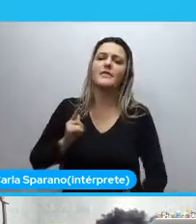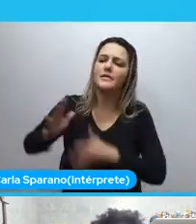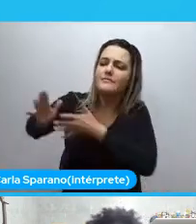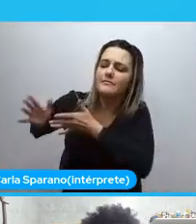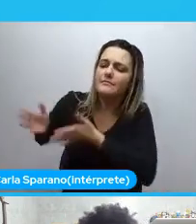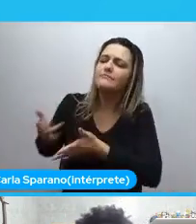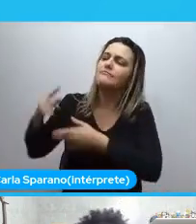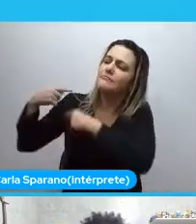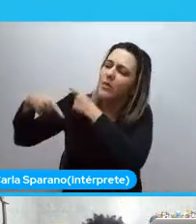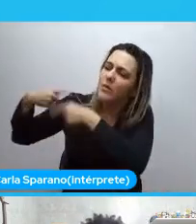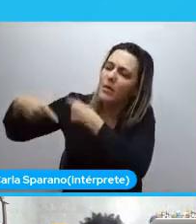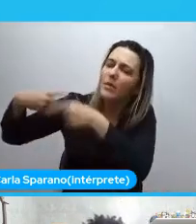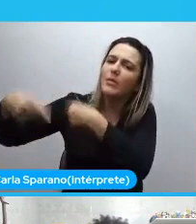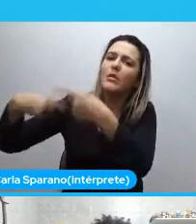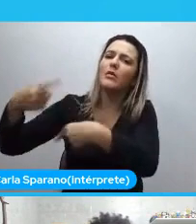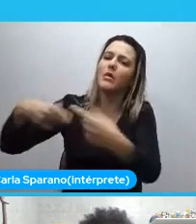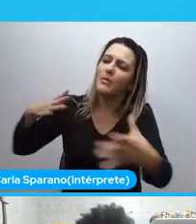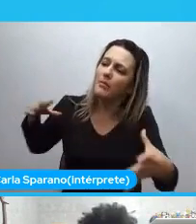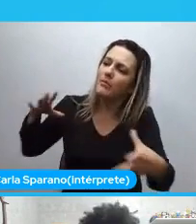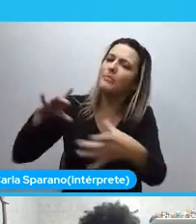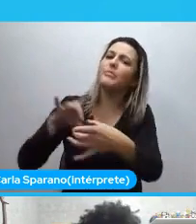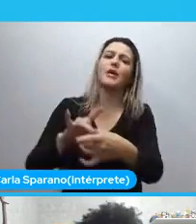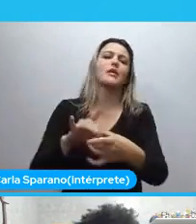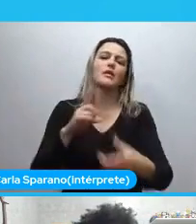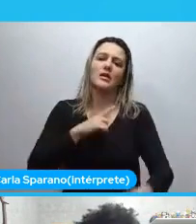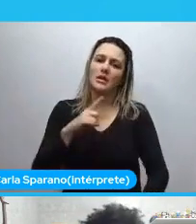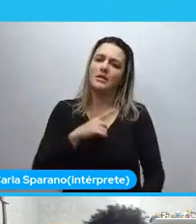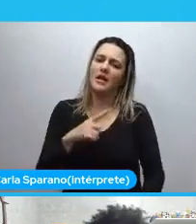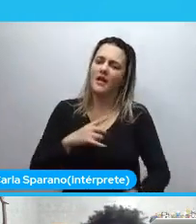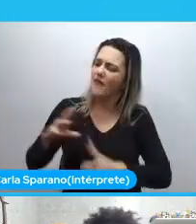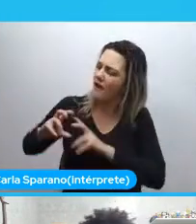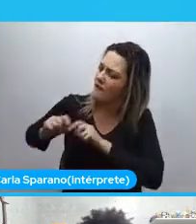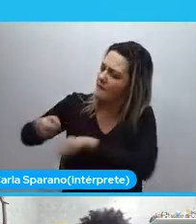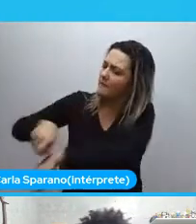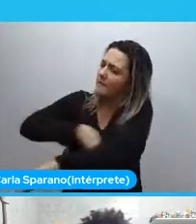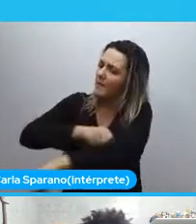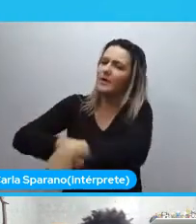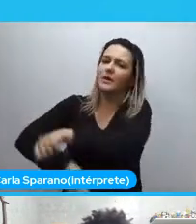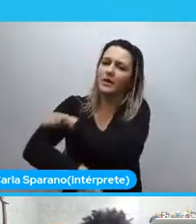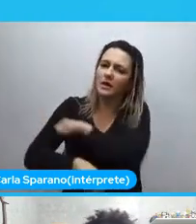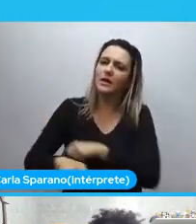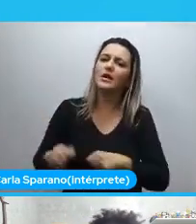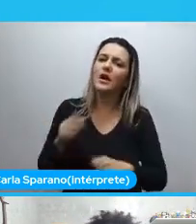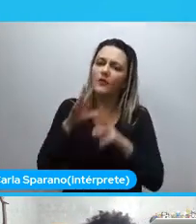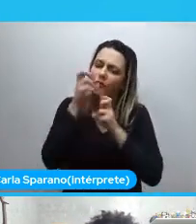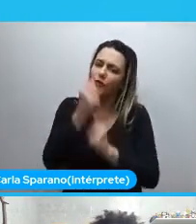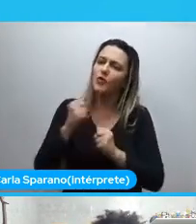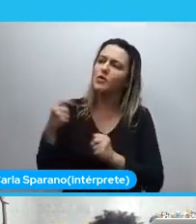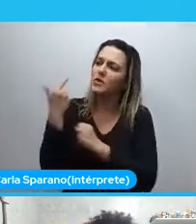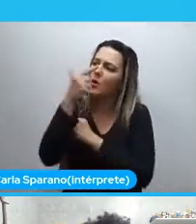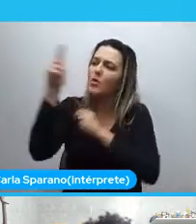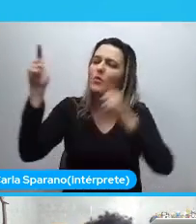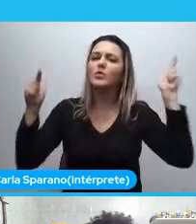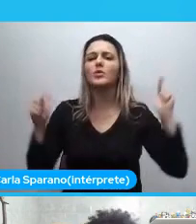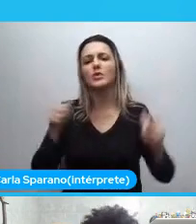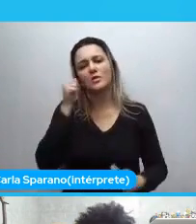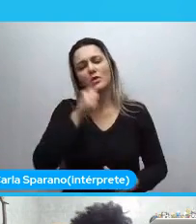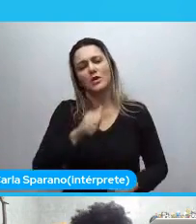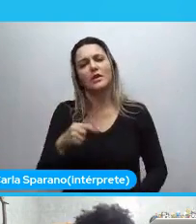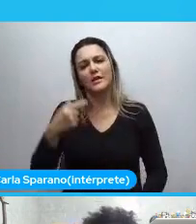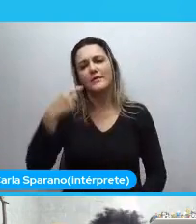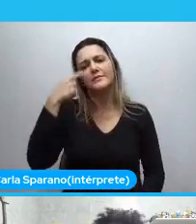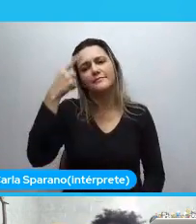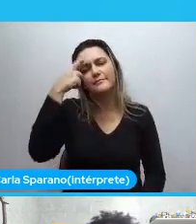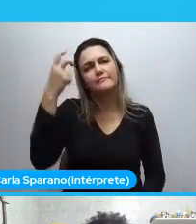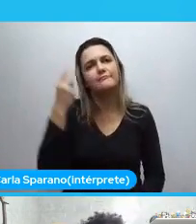isso. Porque isso foi um esforço coletivo. vi que teve pegada de outras mulheres. Isso para mim é muito real. Porque. Tudo. Essa virada de chave. De